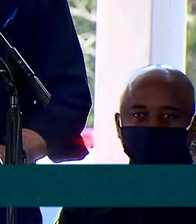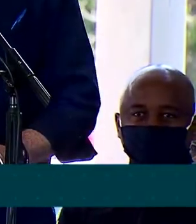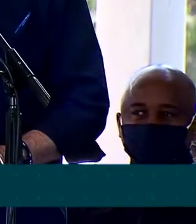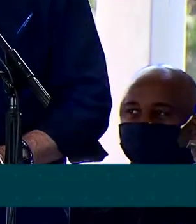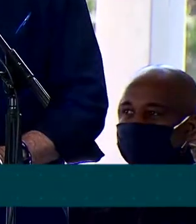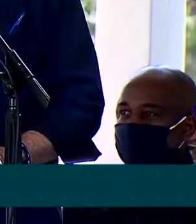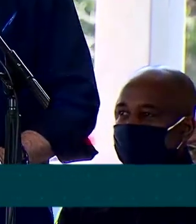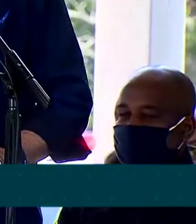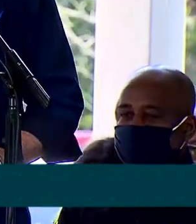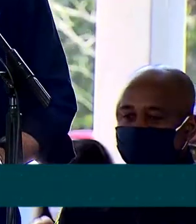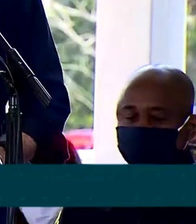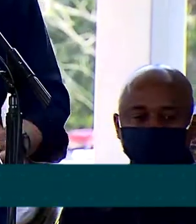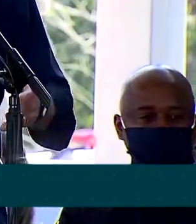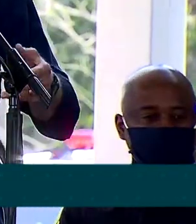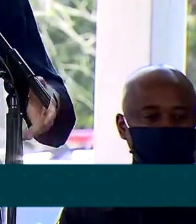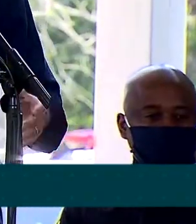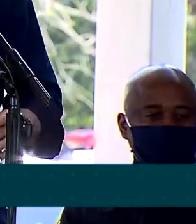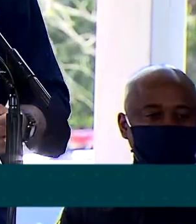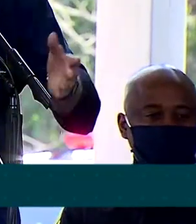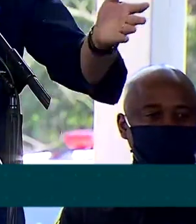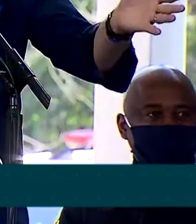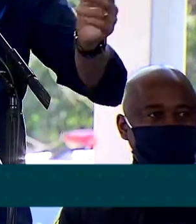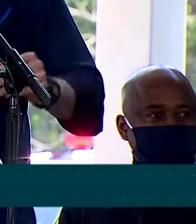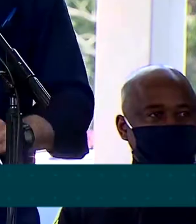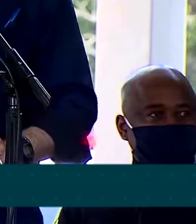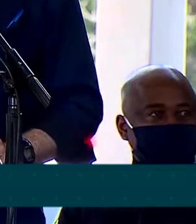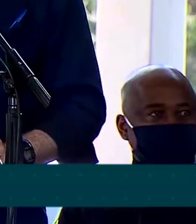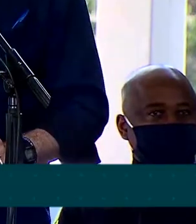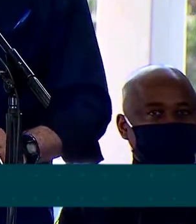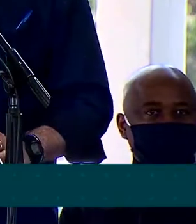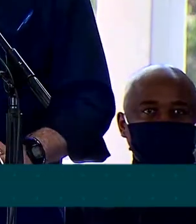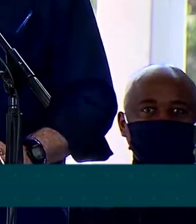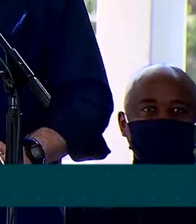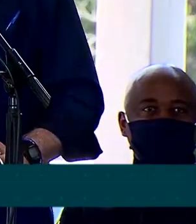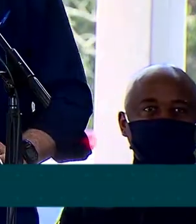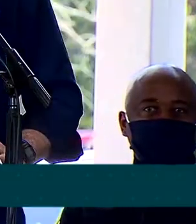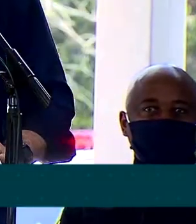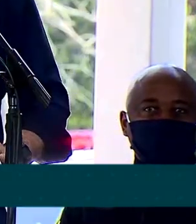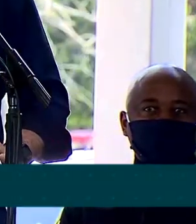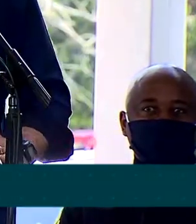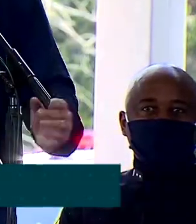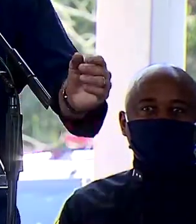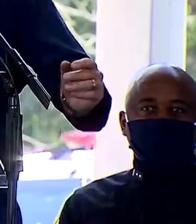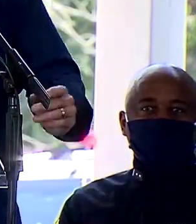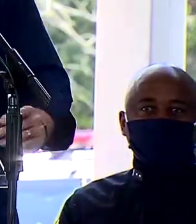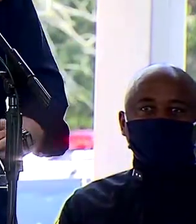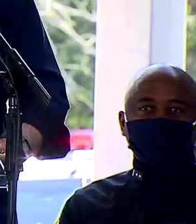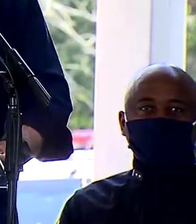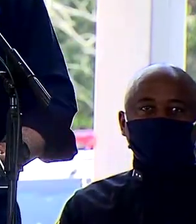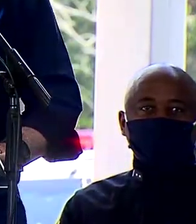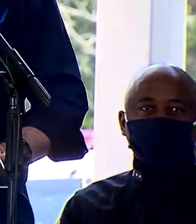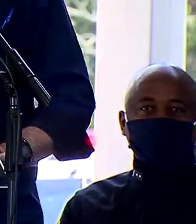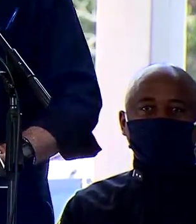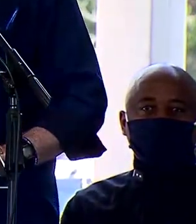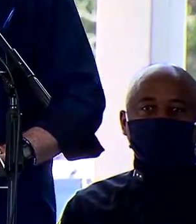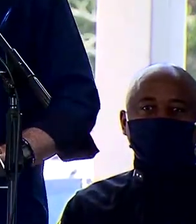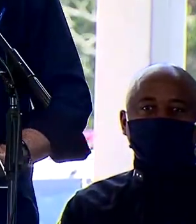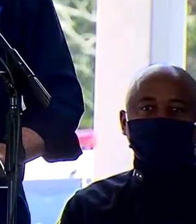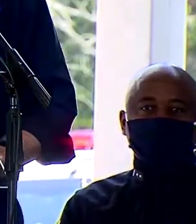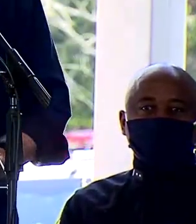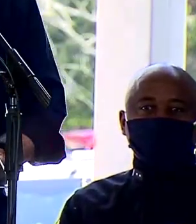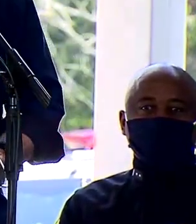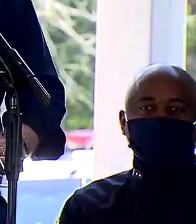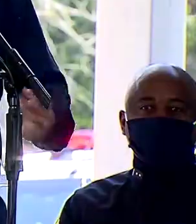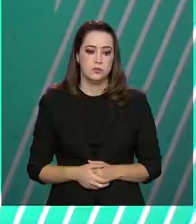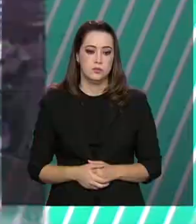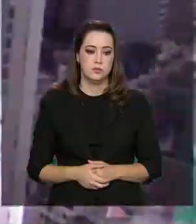cataratas. E, obviamente, as obras daqui, aeroporto, duplicação de pista, entre outras, vão potencializar o turismo